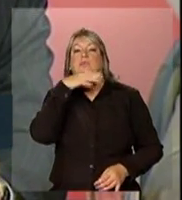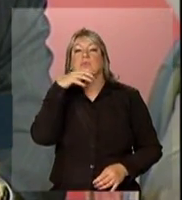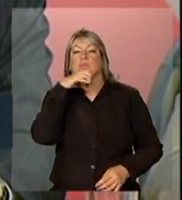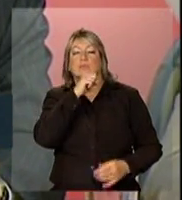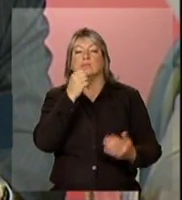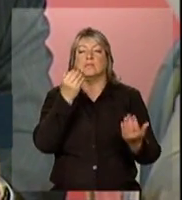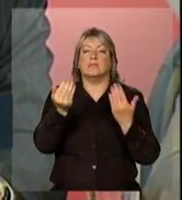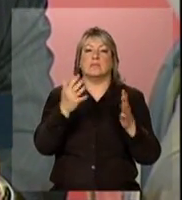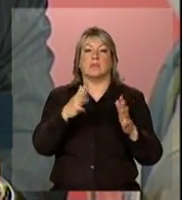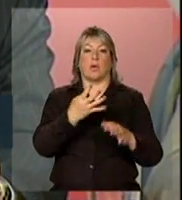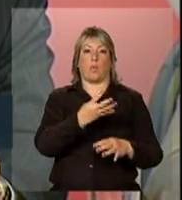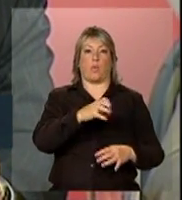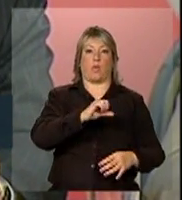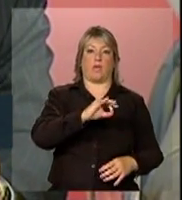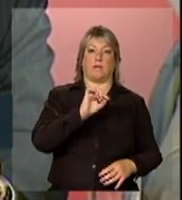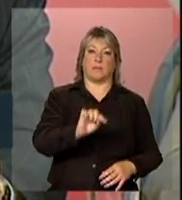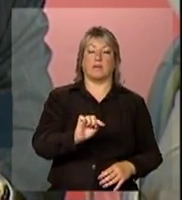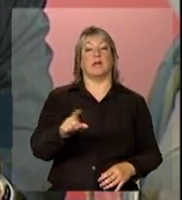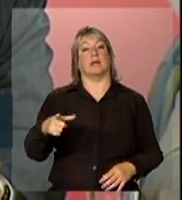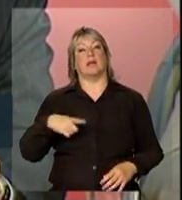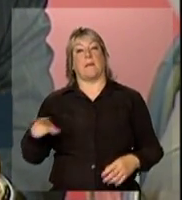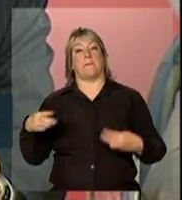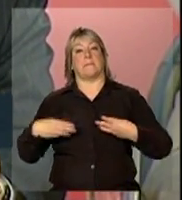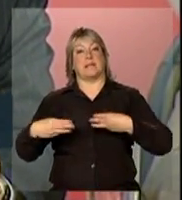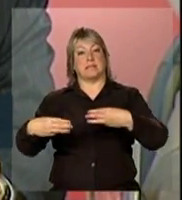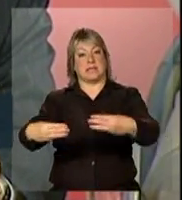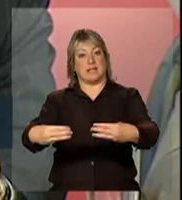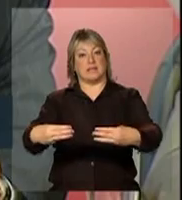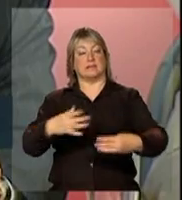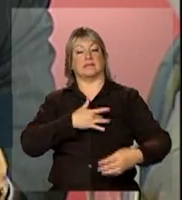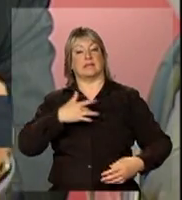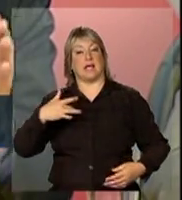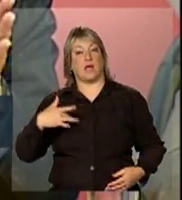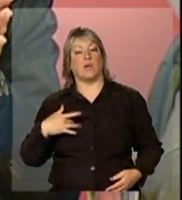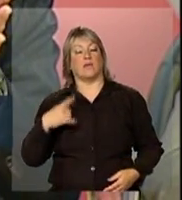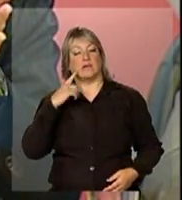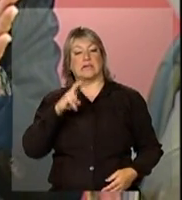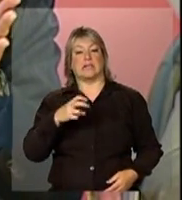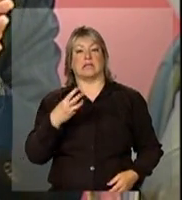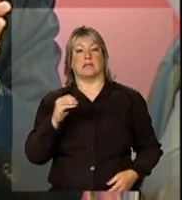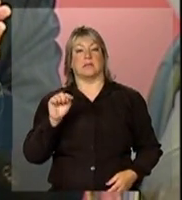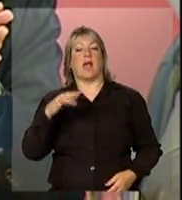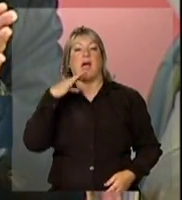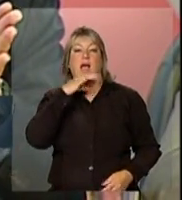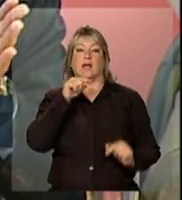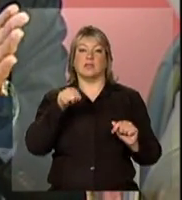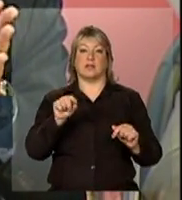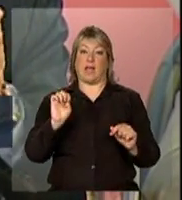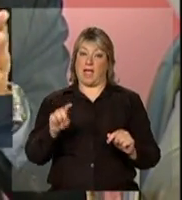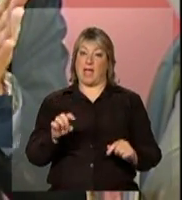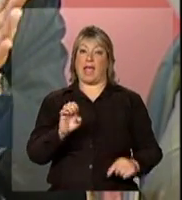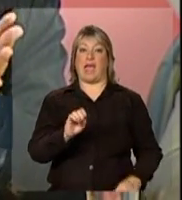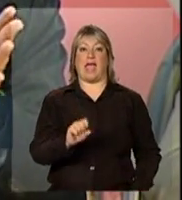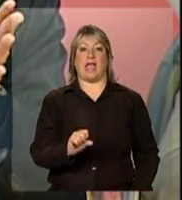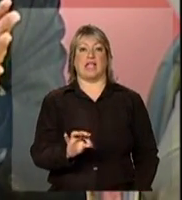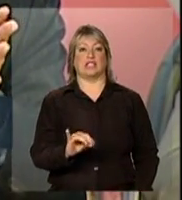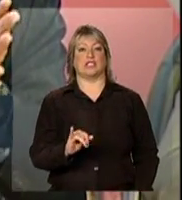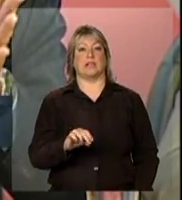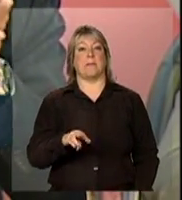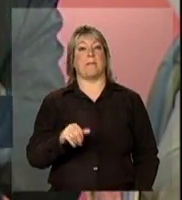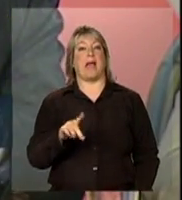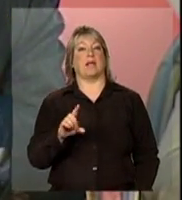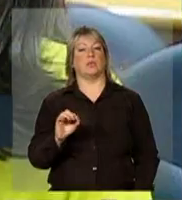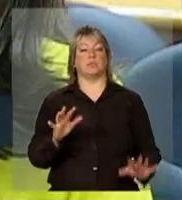fecha em 490 mil. A estimativa do Ministério da Saúde em 530 mil. Como foi dito, quando a faz a estimativa, tem intervalo de